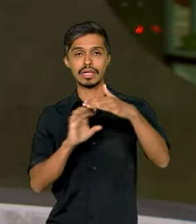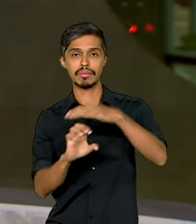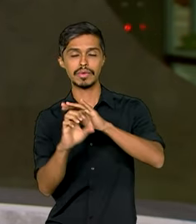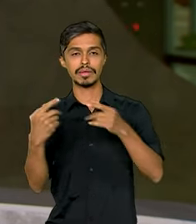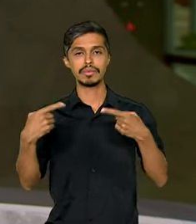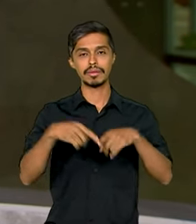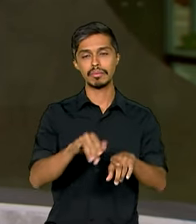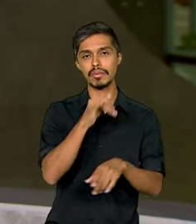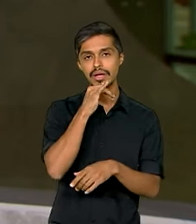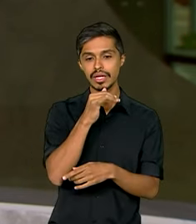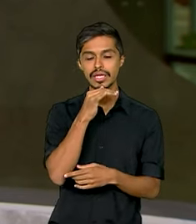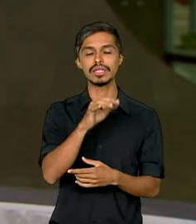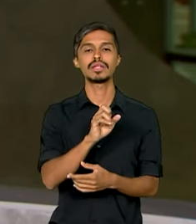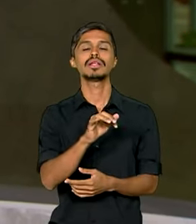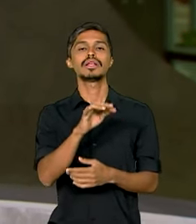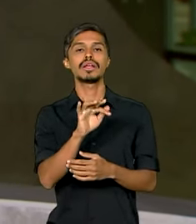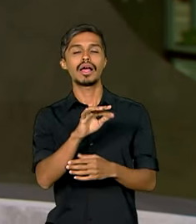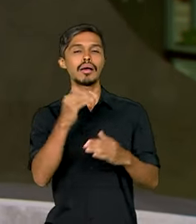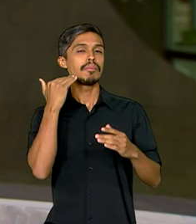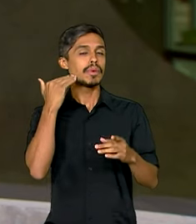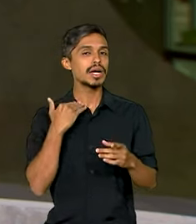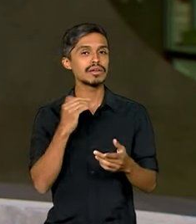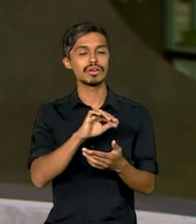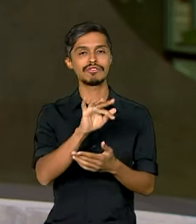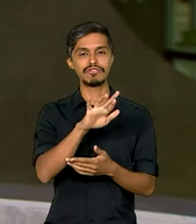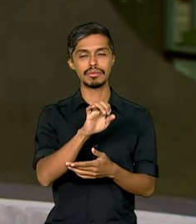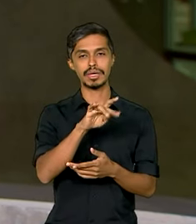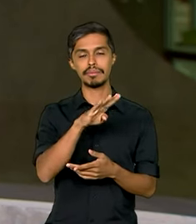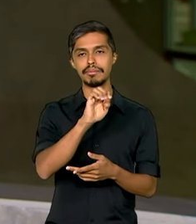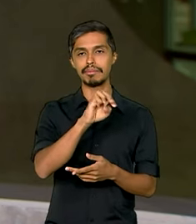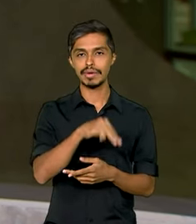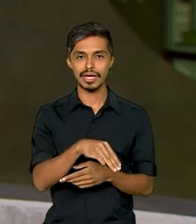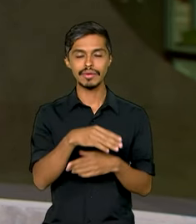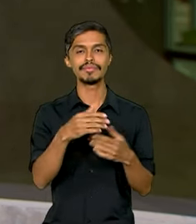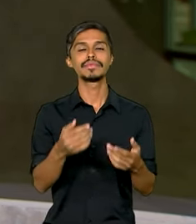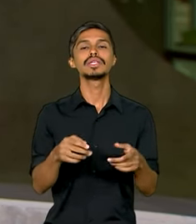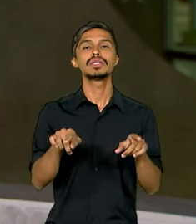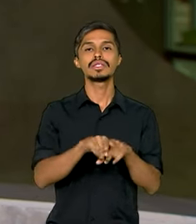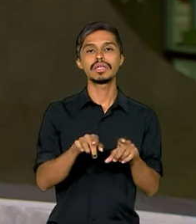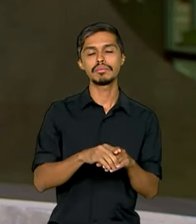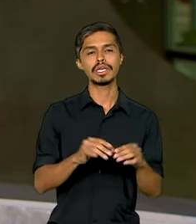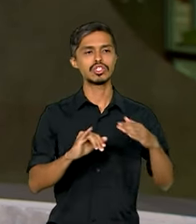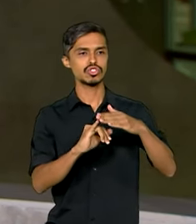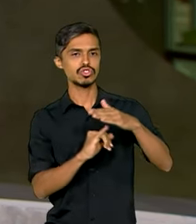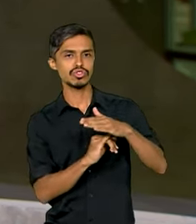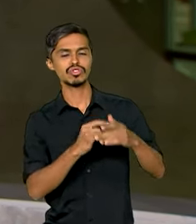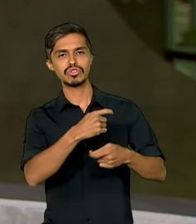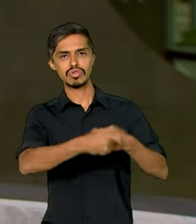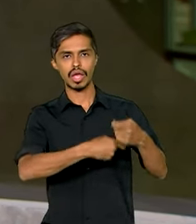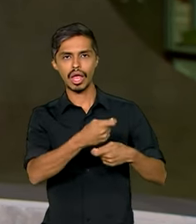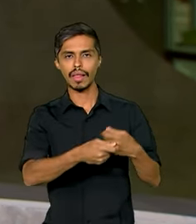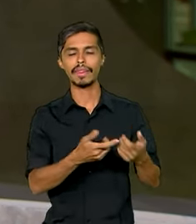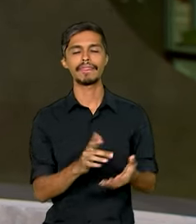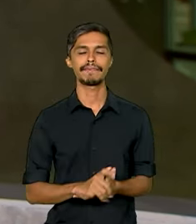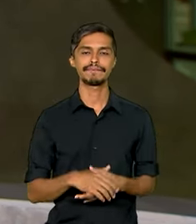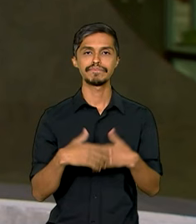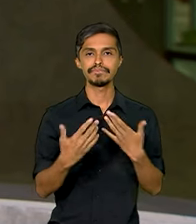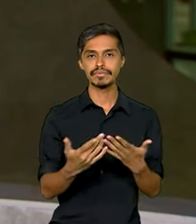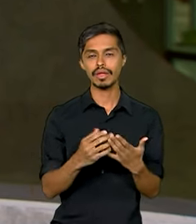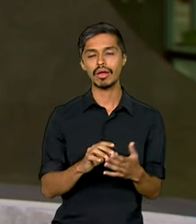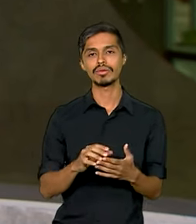como a Federação Brasileira de Bancos, a FEBRABAN, além de instituições financeiras. Até fevereiro do ano que vem, as